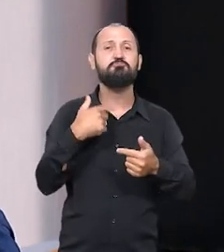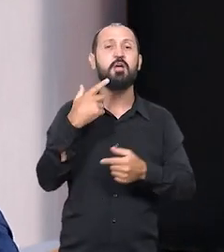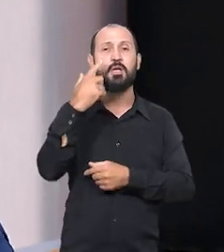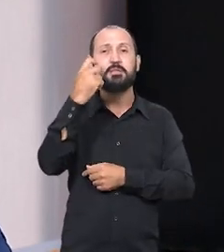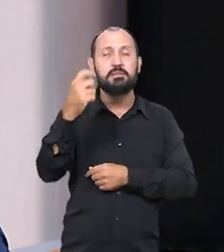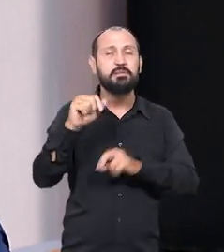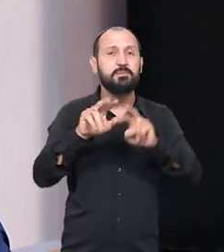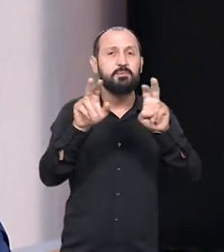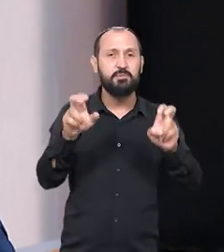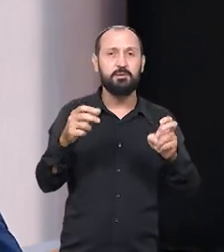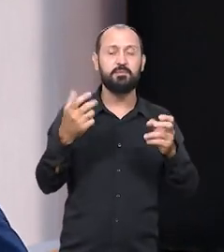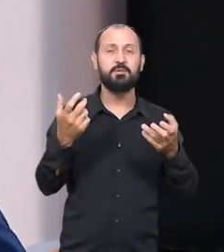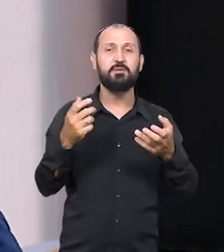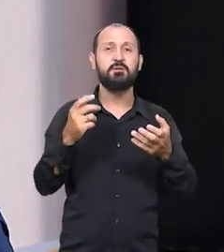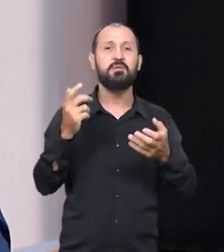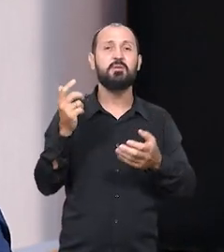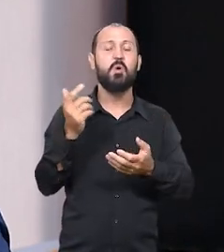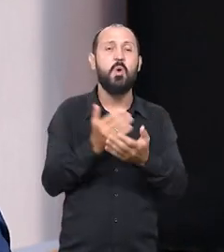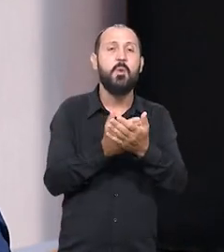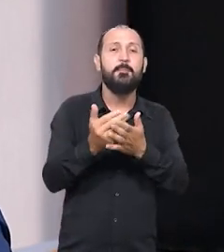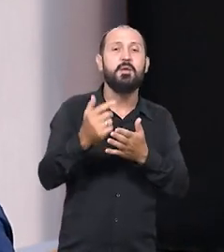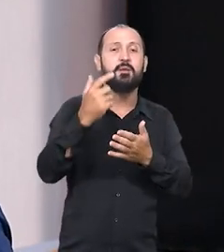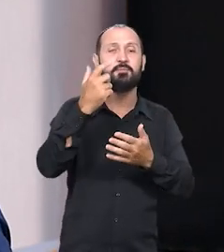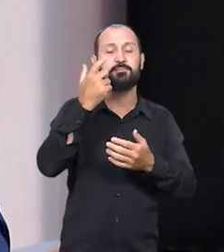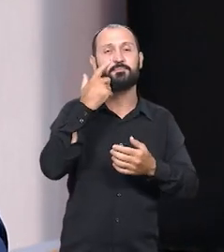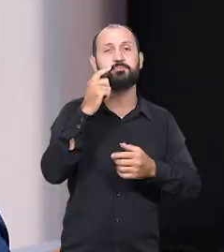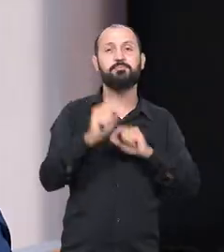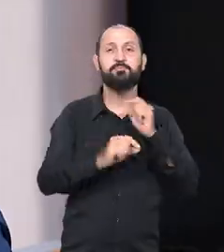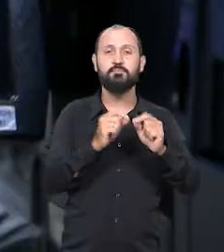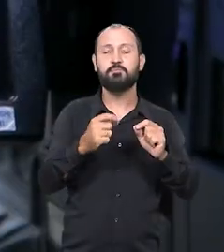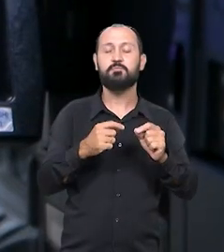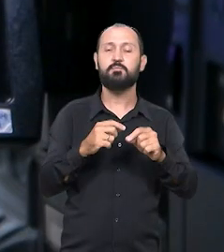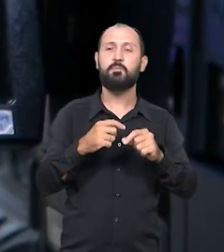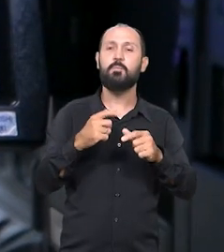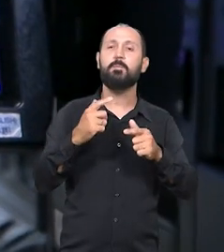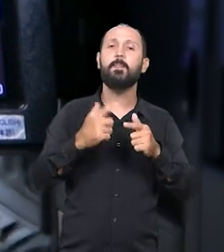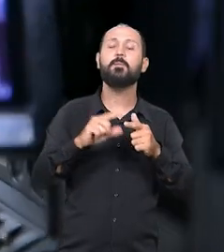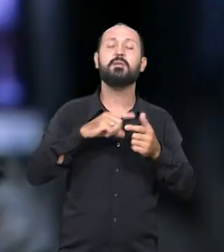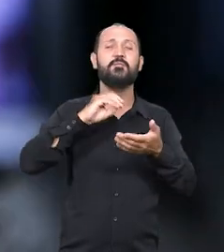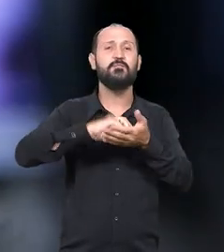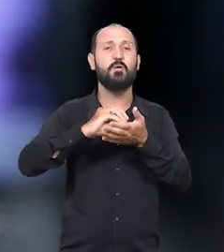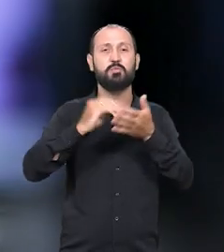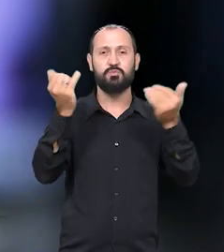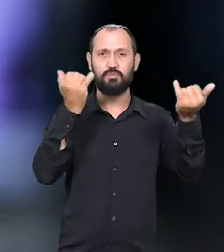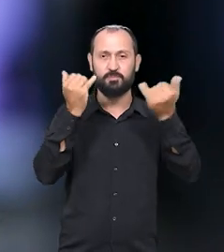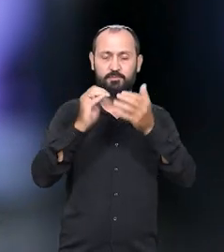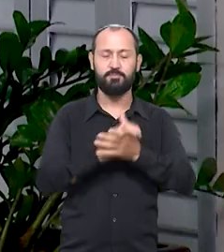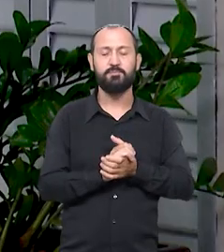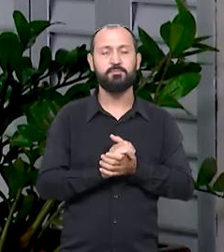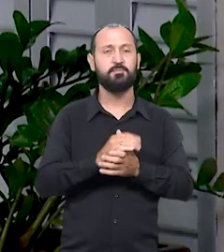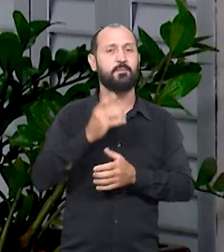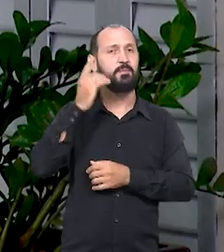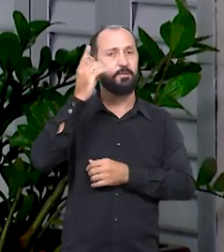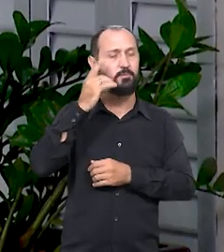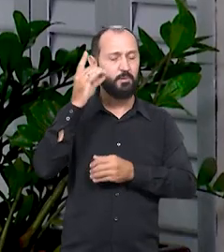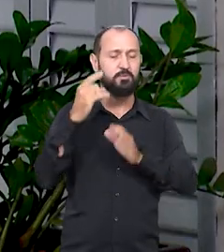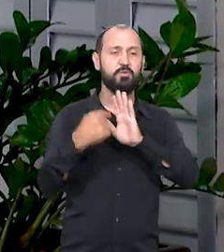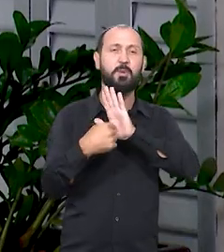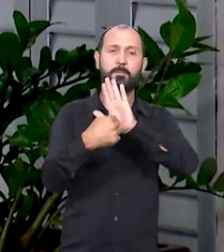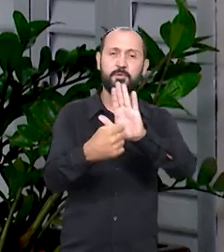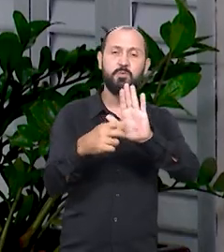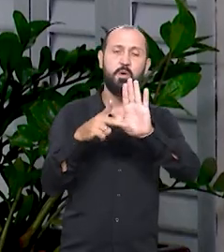elas não se interessam pelo tema e acabam, muitas vezes, pagando um alto preço por causa dessa desinformação. Deputado, o senhor já